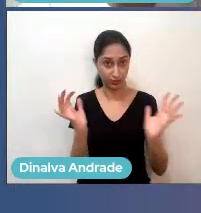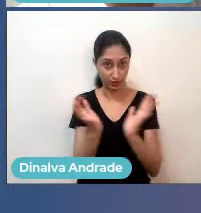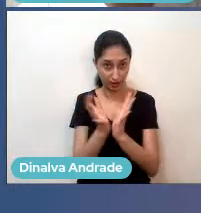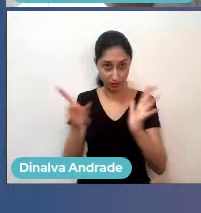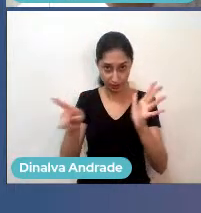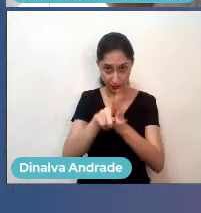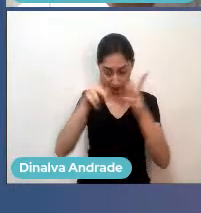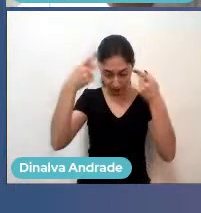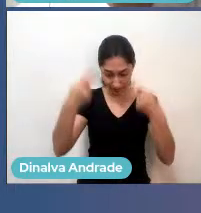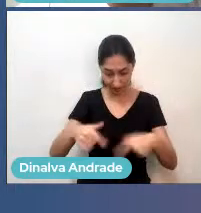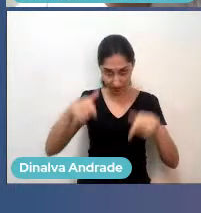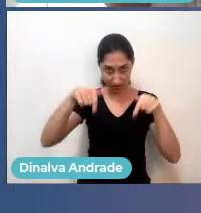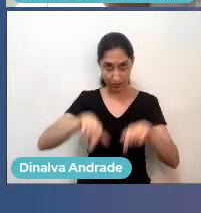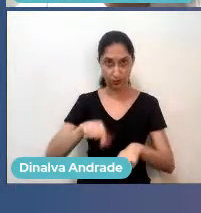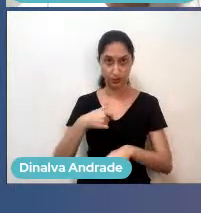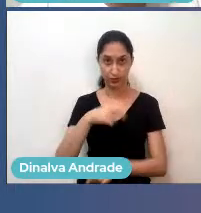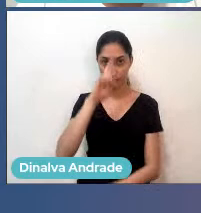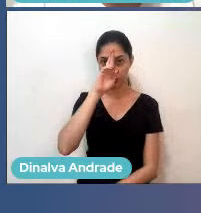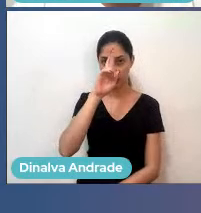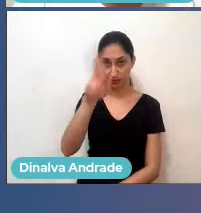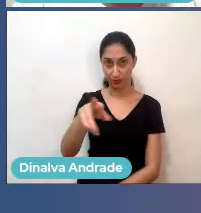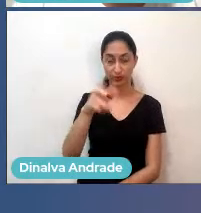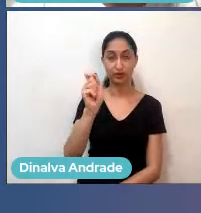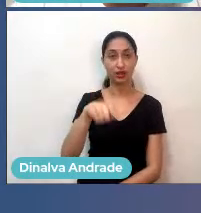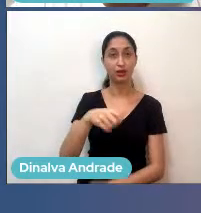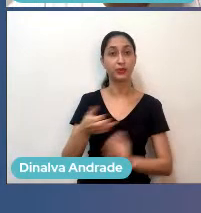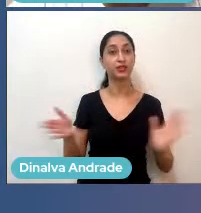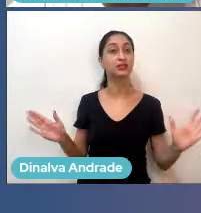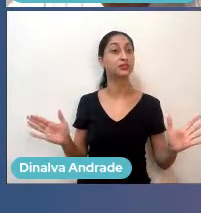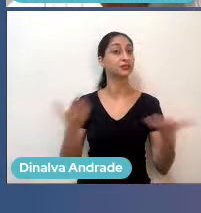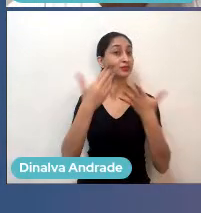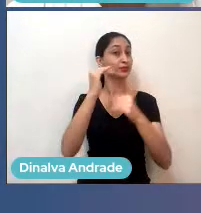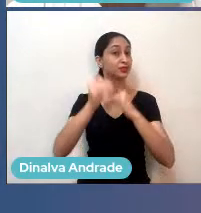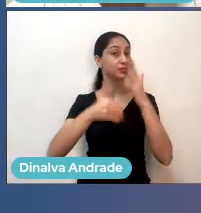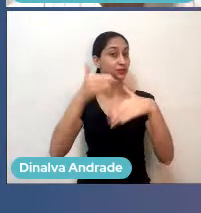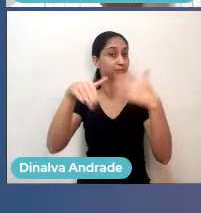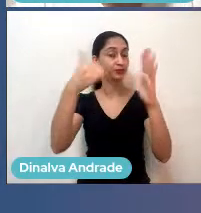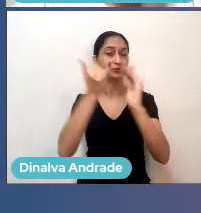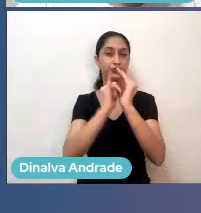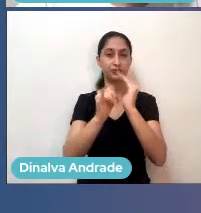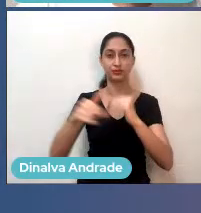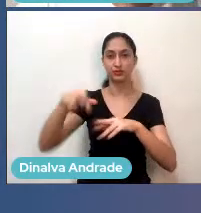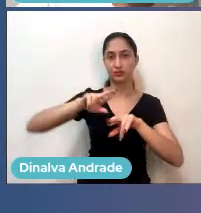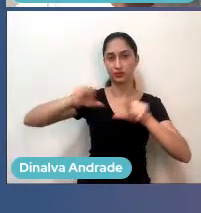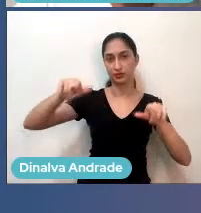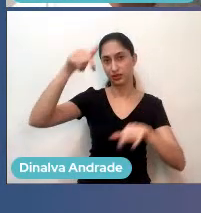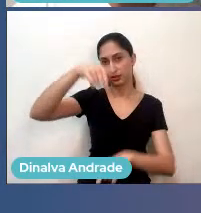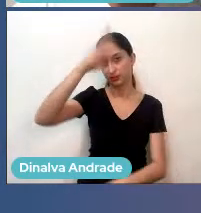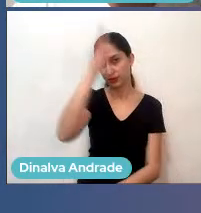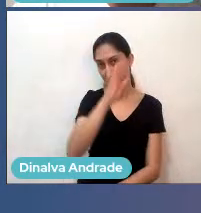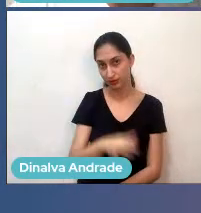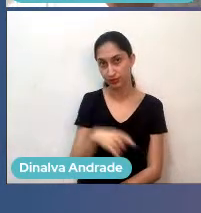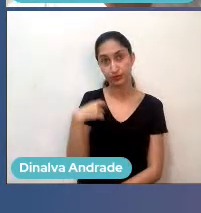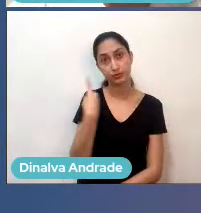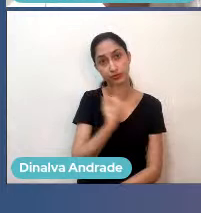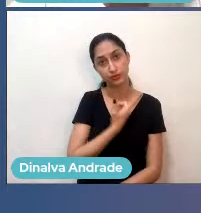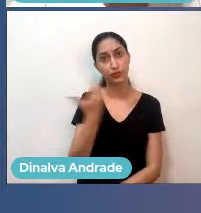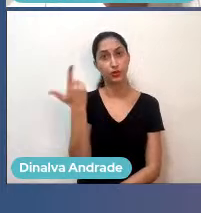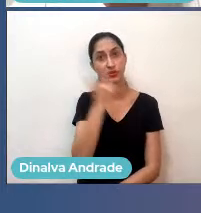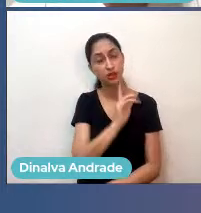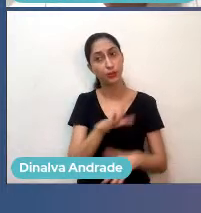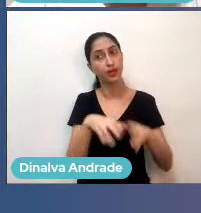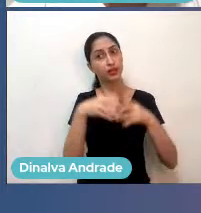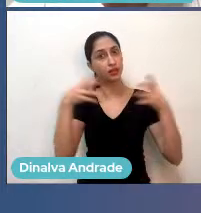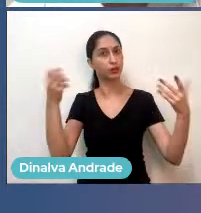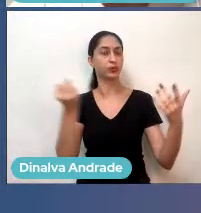da qual eu sou diretor, ela existe para a gente poder promover o desenvolvimento de comunidades e startups para o Brasil, para que tenha um maior aumento do